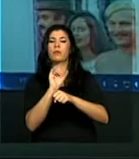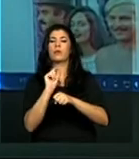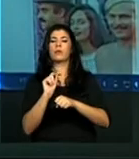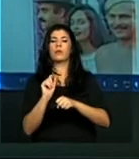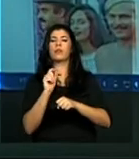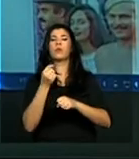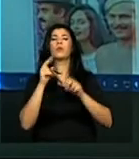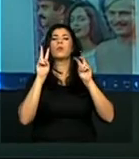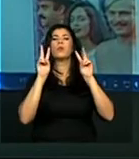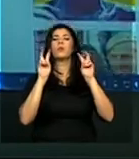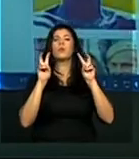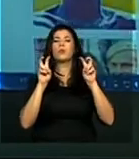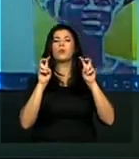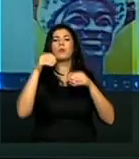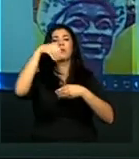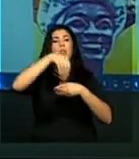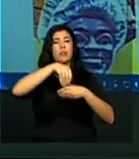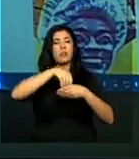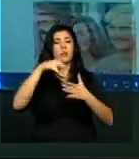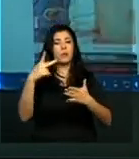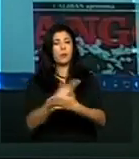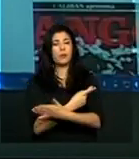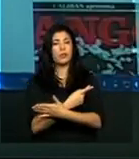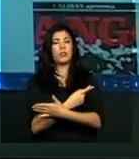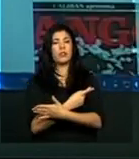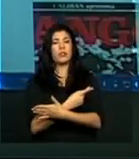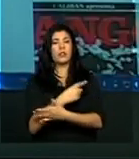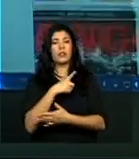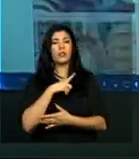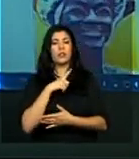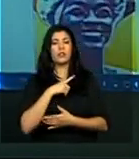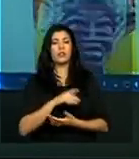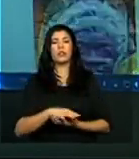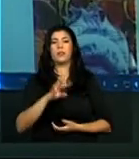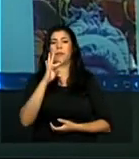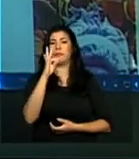sobre ou na ditadura. Clica no Terra em Trance.